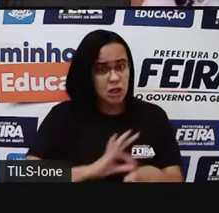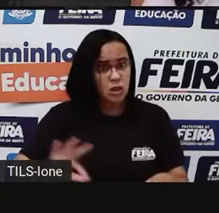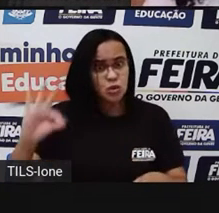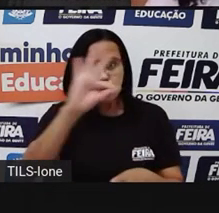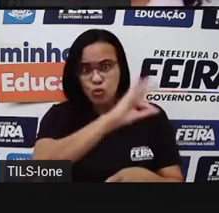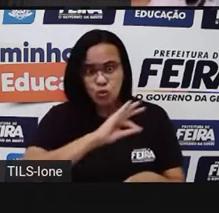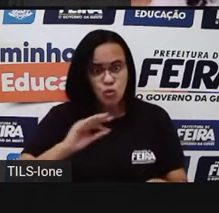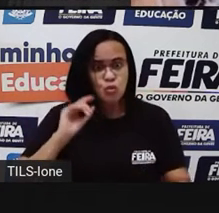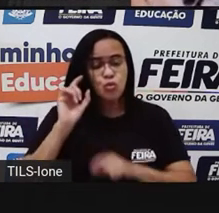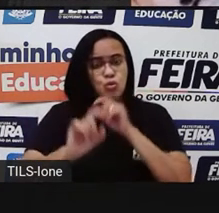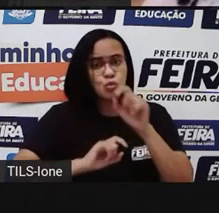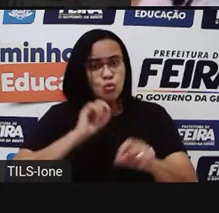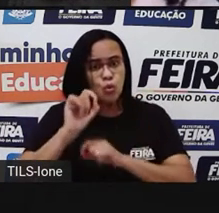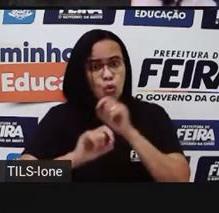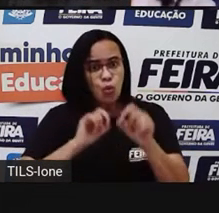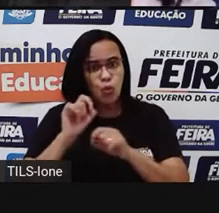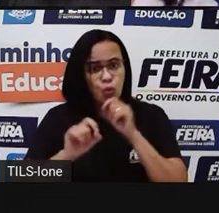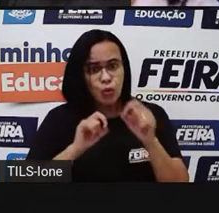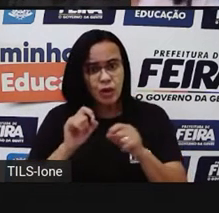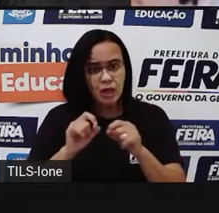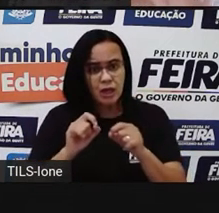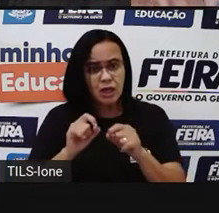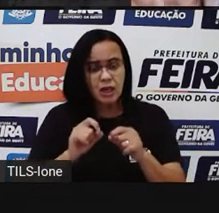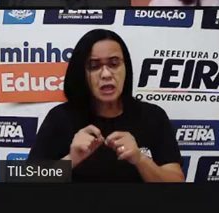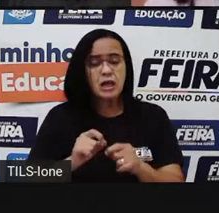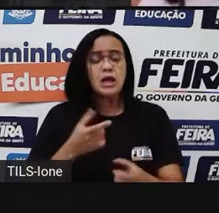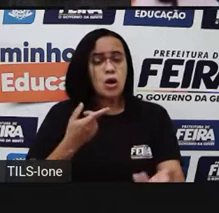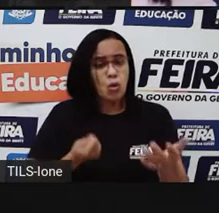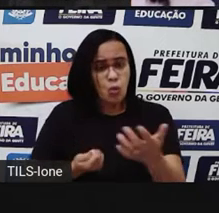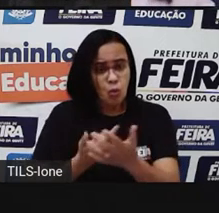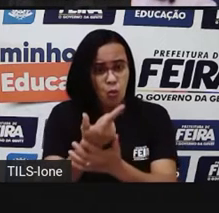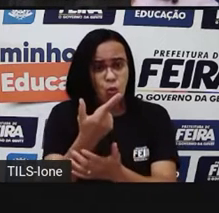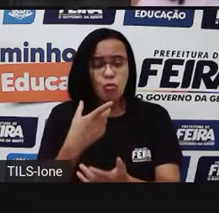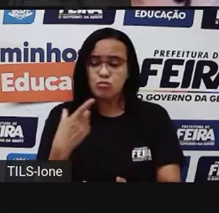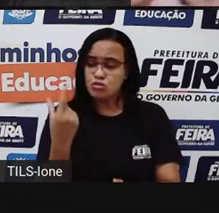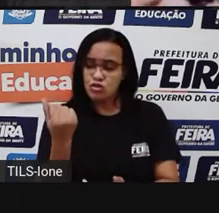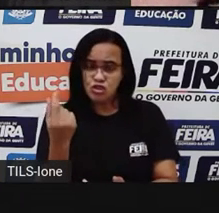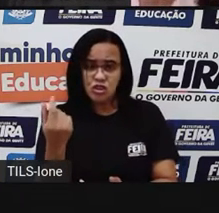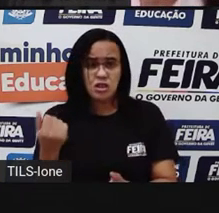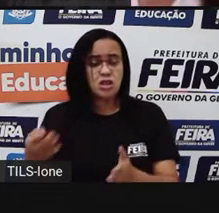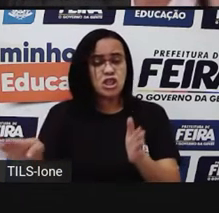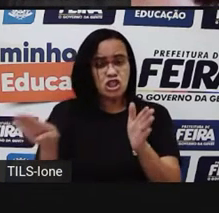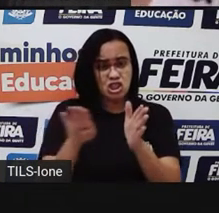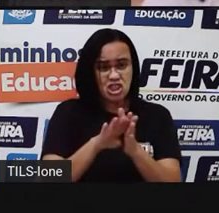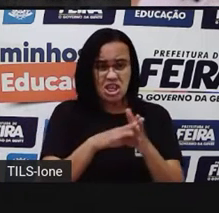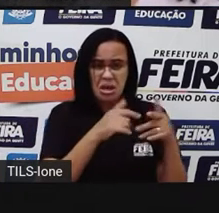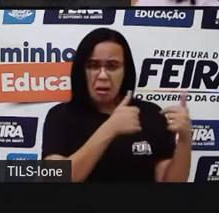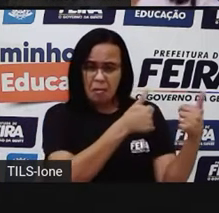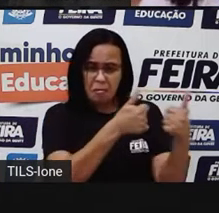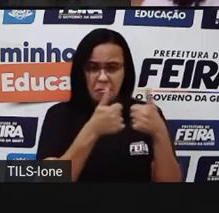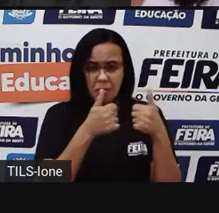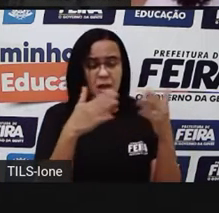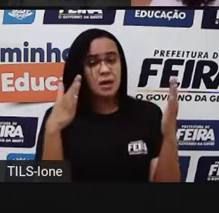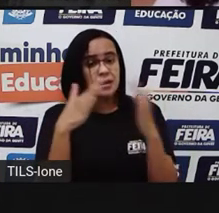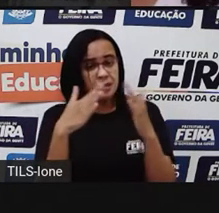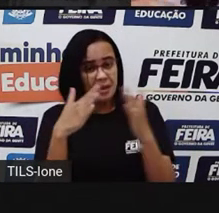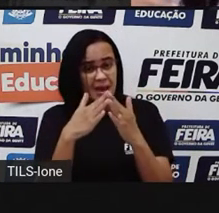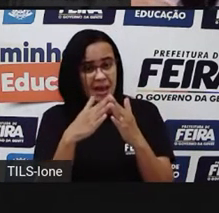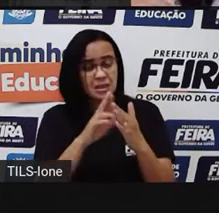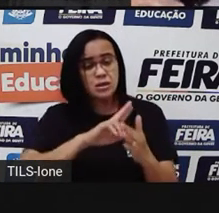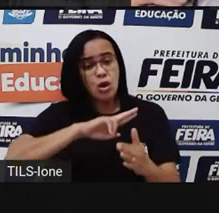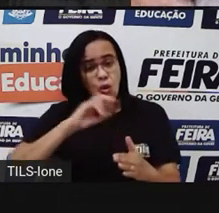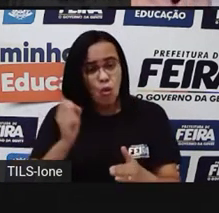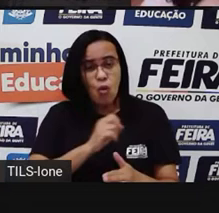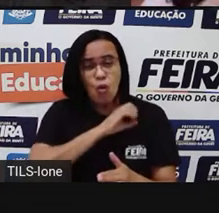desse produto, se ele chega em nossa casa, né? Com uma boa qualidade, ou chega estragado, ou chega, né? Com uma qualidade